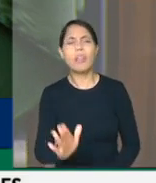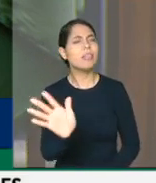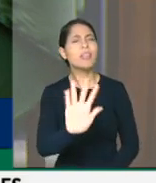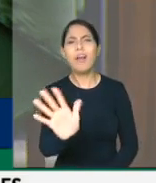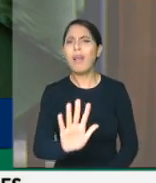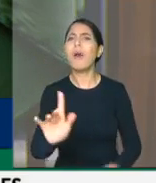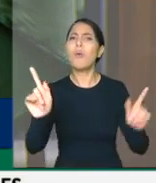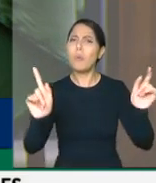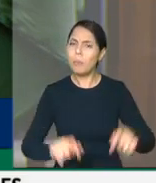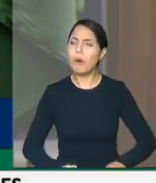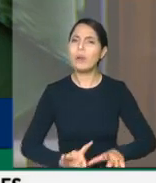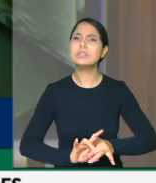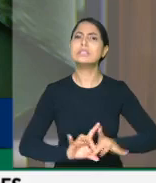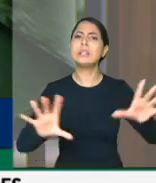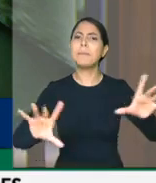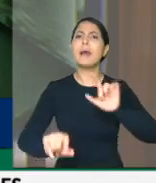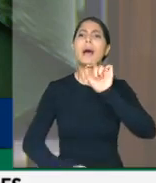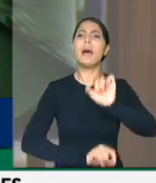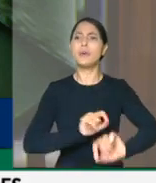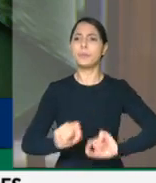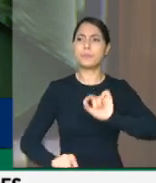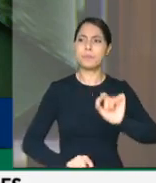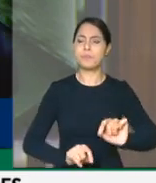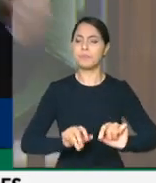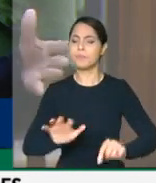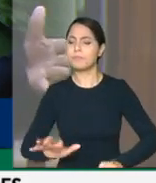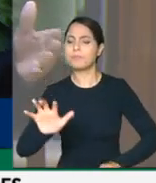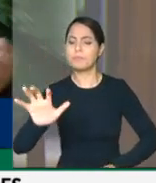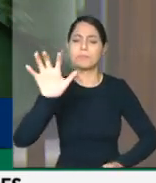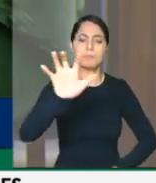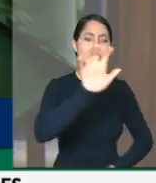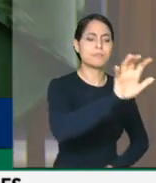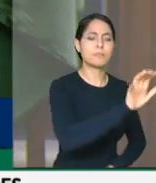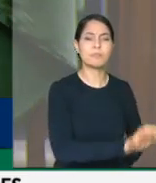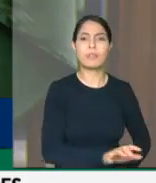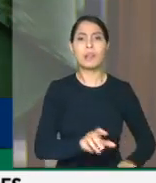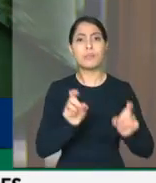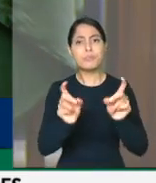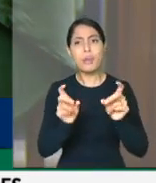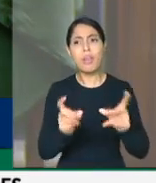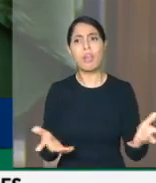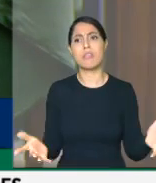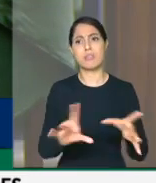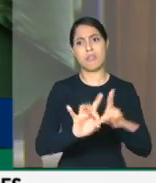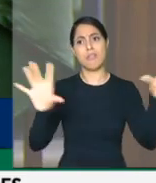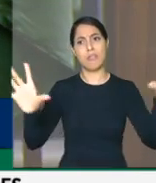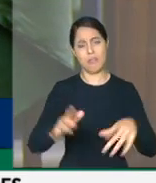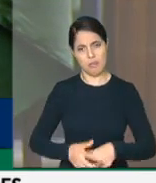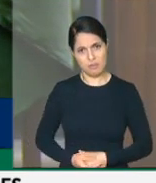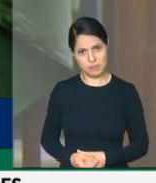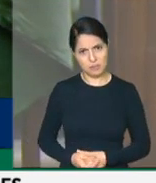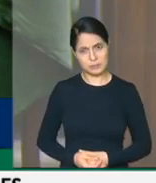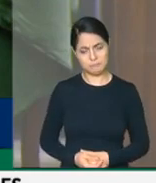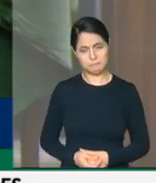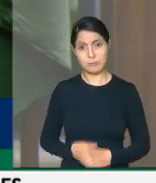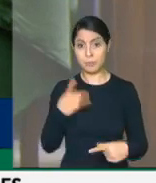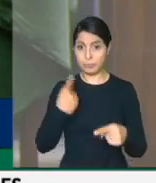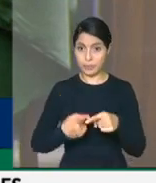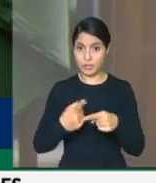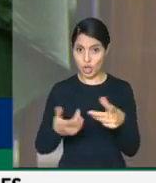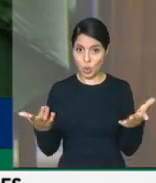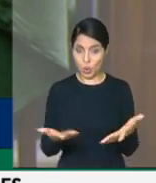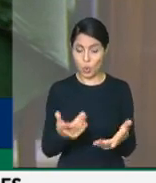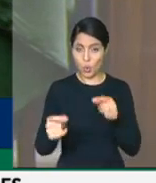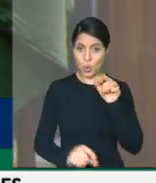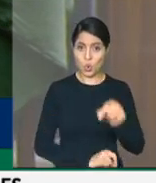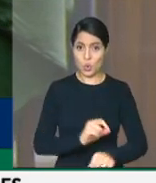abrir como oferta ao mercado, como uma venda. Por quê? Nós temos hoje o passaporte. Ele tem um